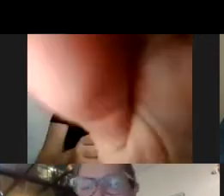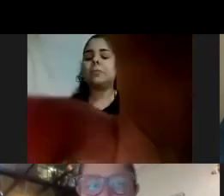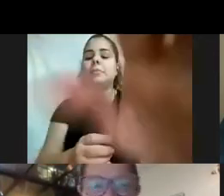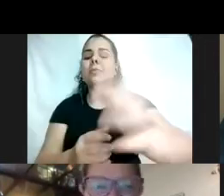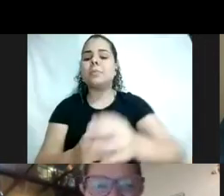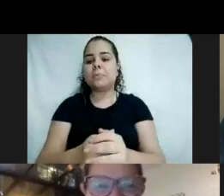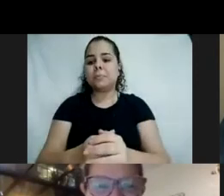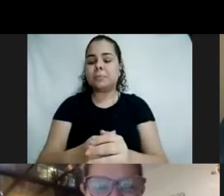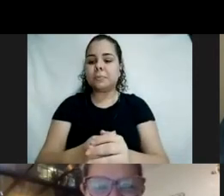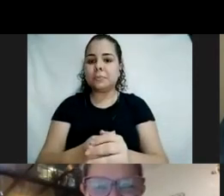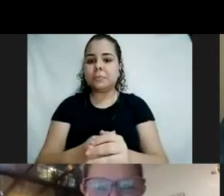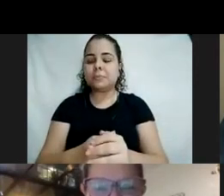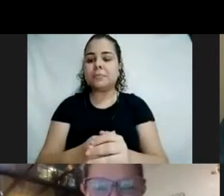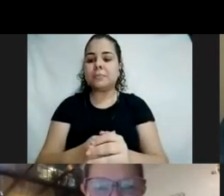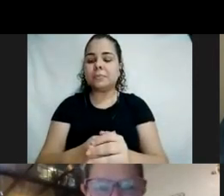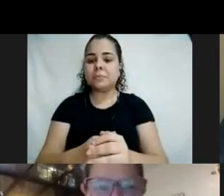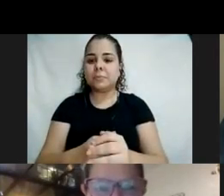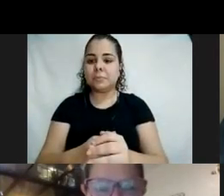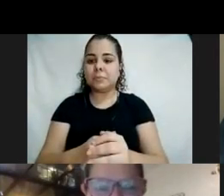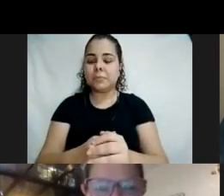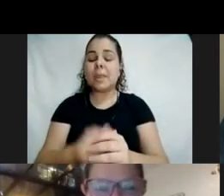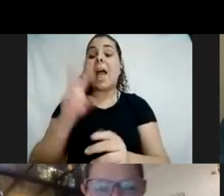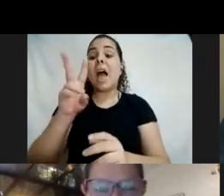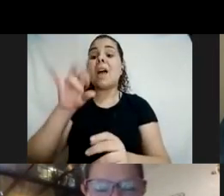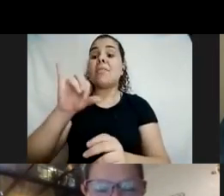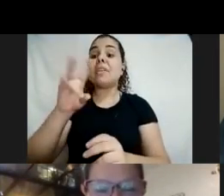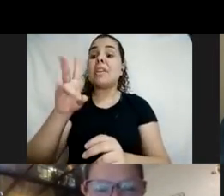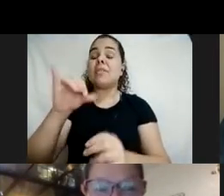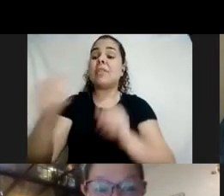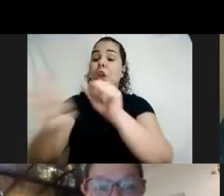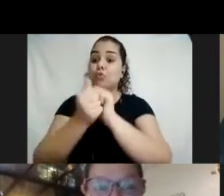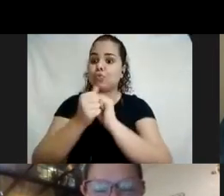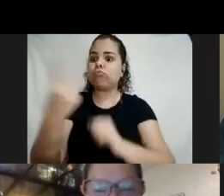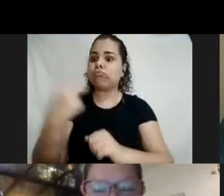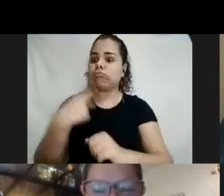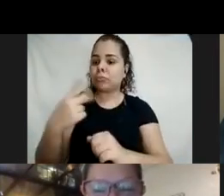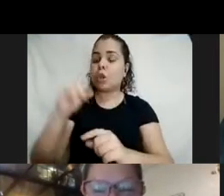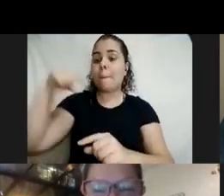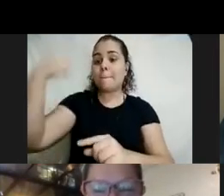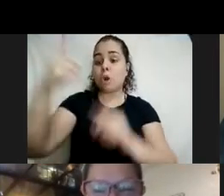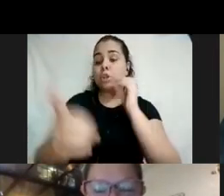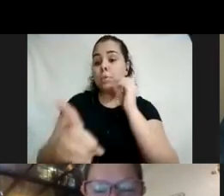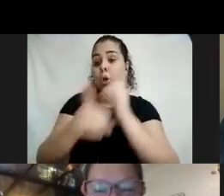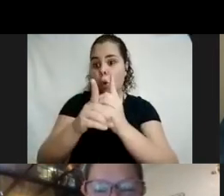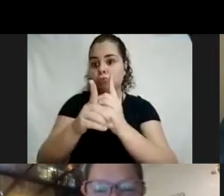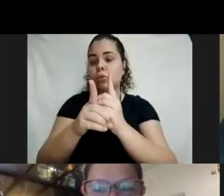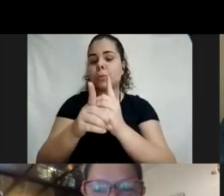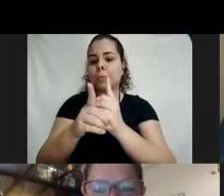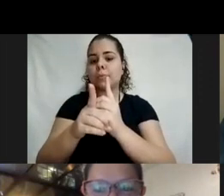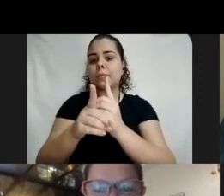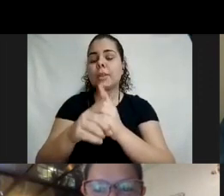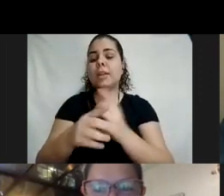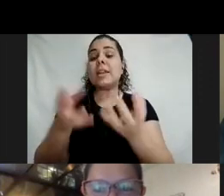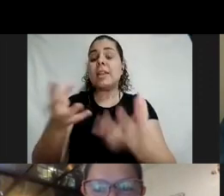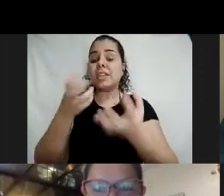dizer, a Vivi vai estar com a gente no próximo encontro, ela e a Cris. E aí a ideia é a gente falar um pouquinho